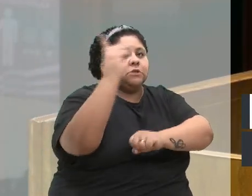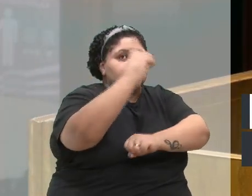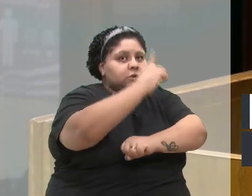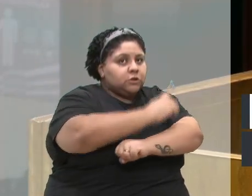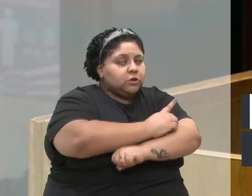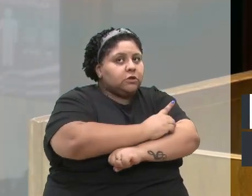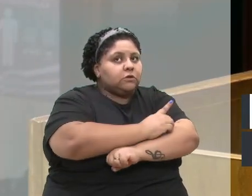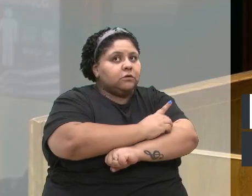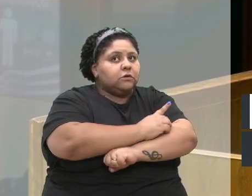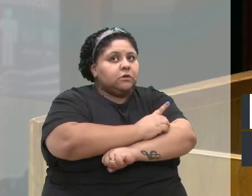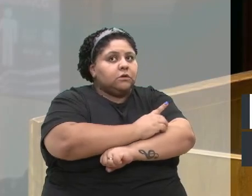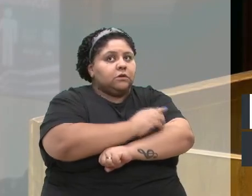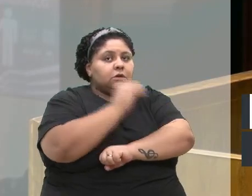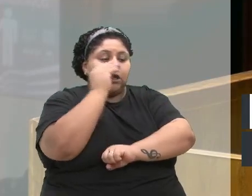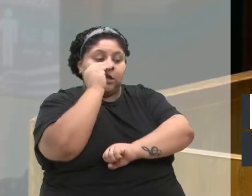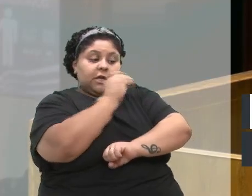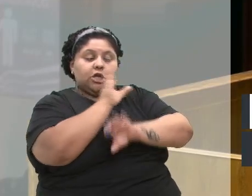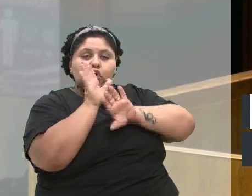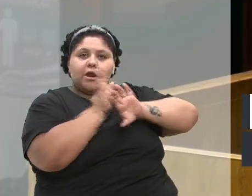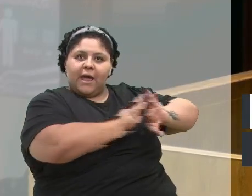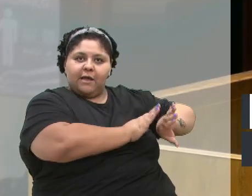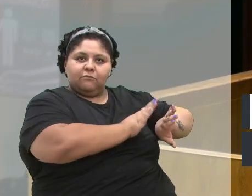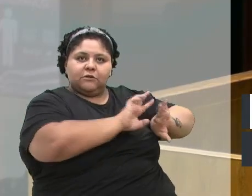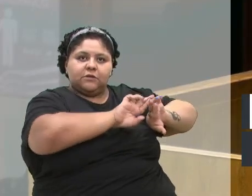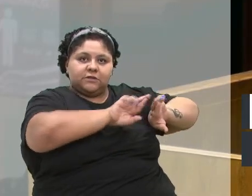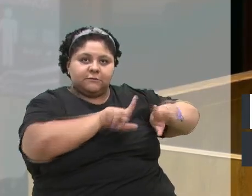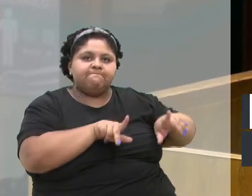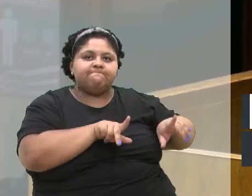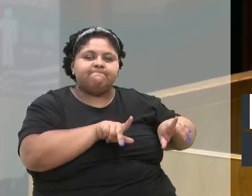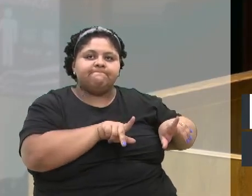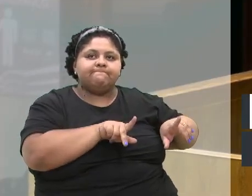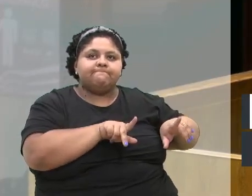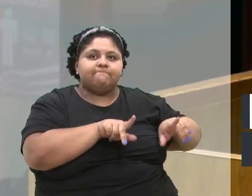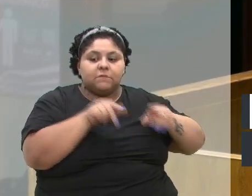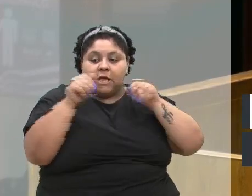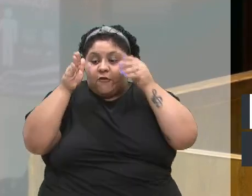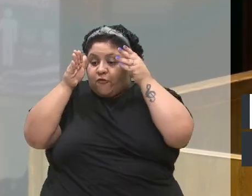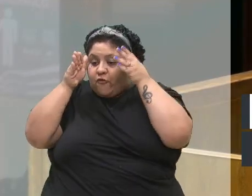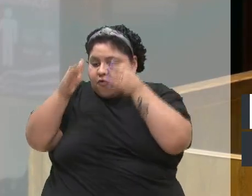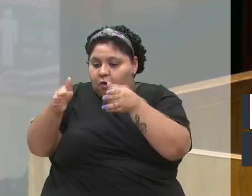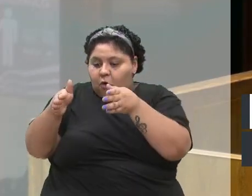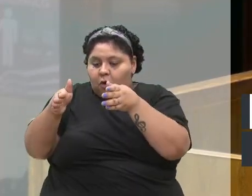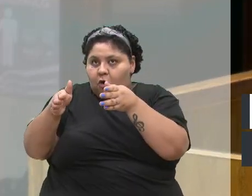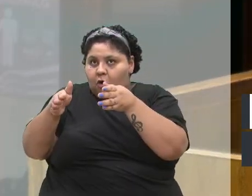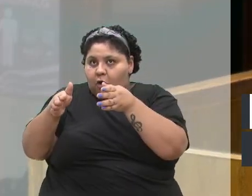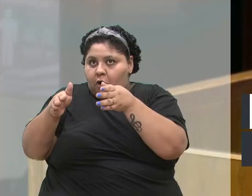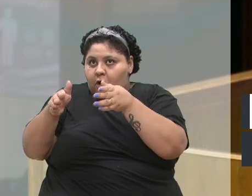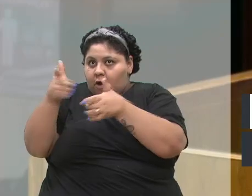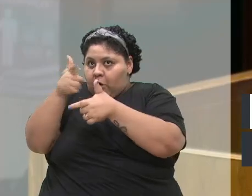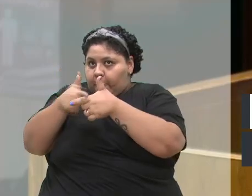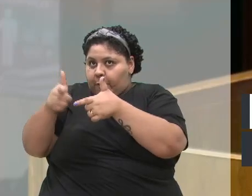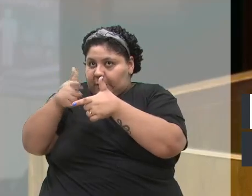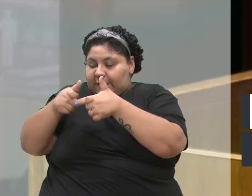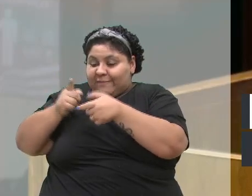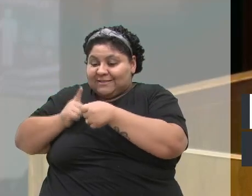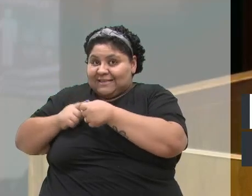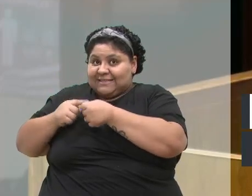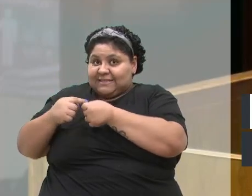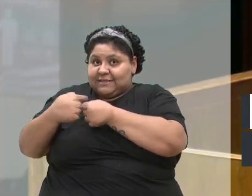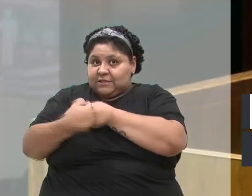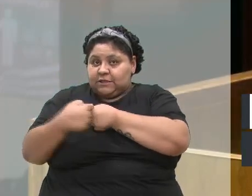deixarmos de lado nossas diferenças e focarmos na direção de problemas da nossa cidade,